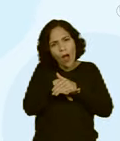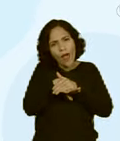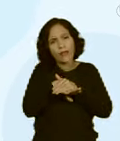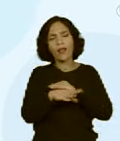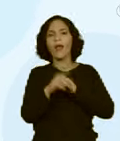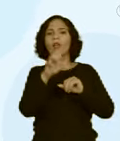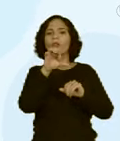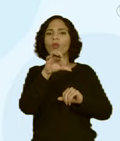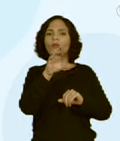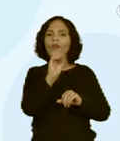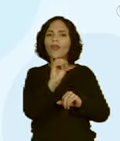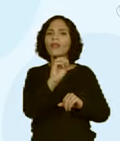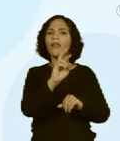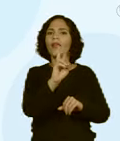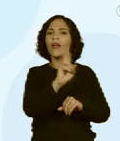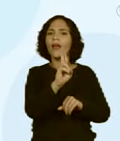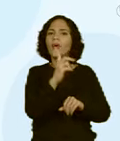economia?